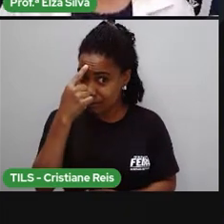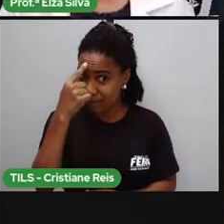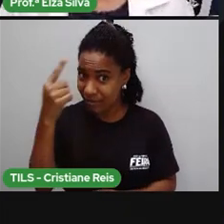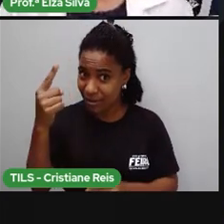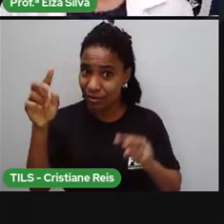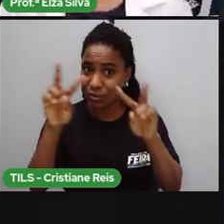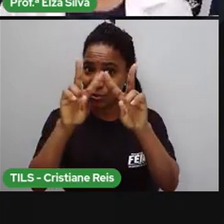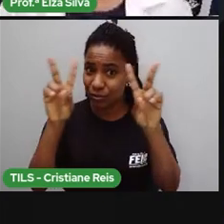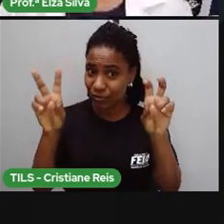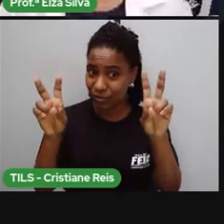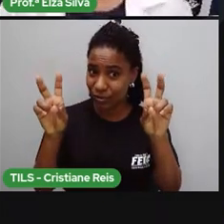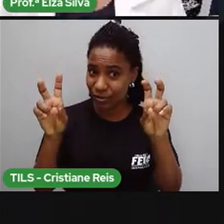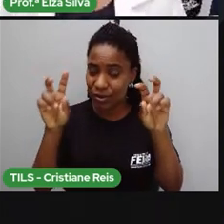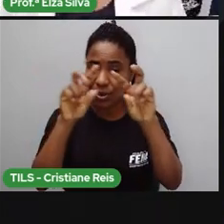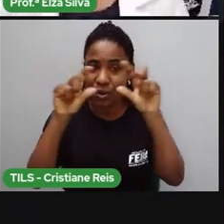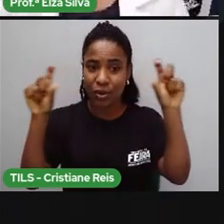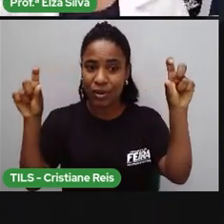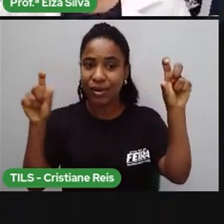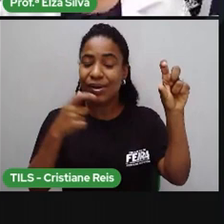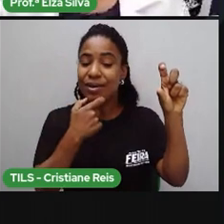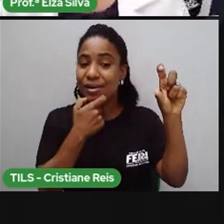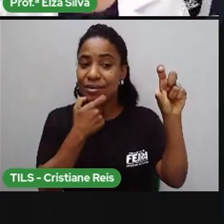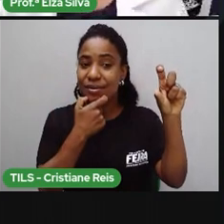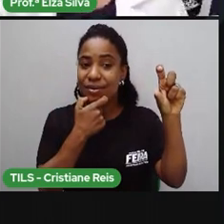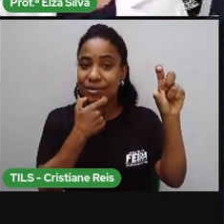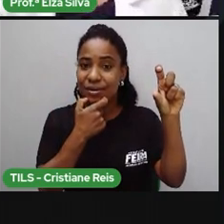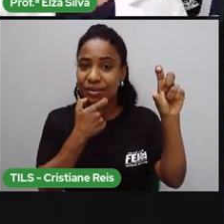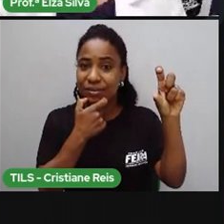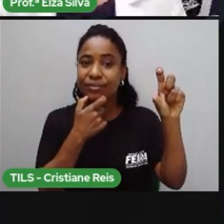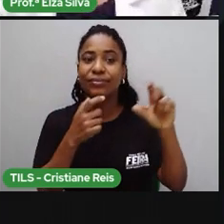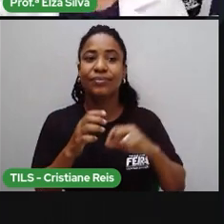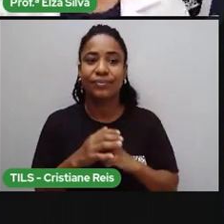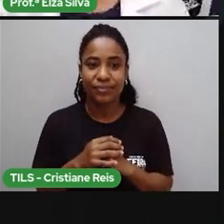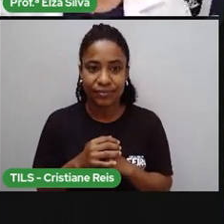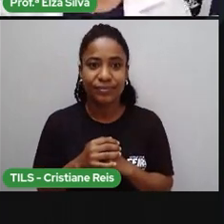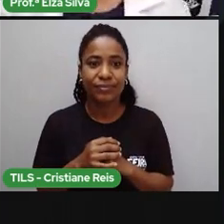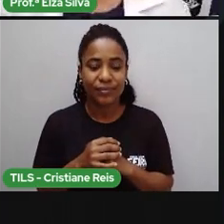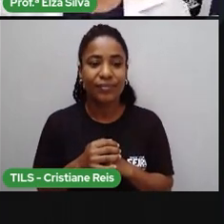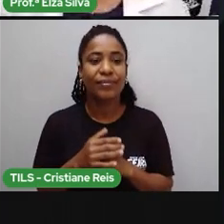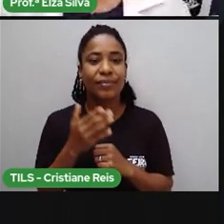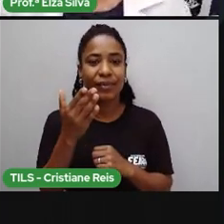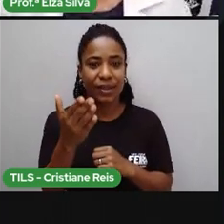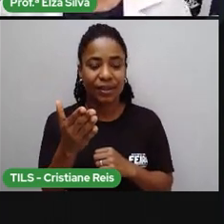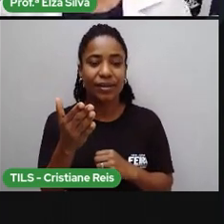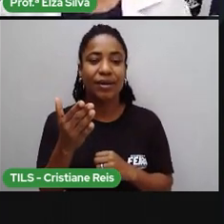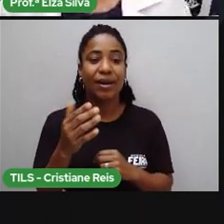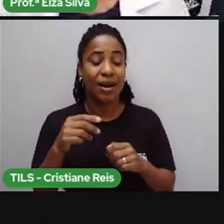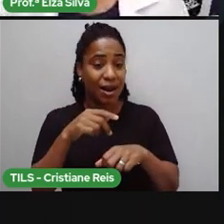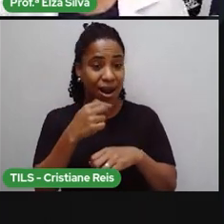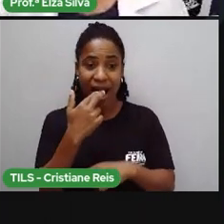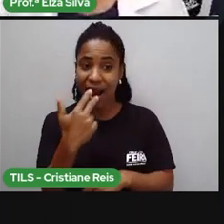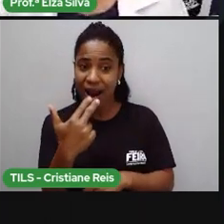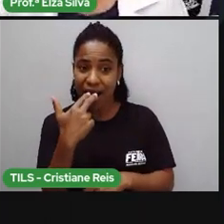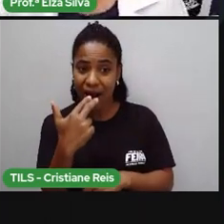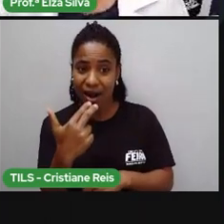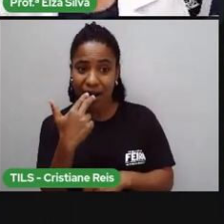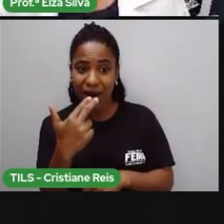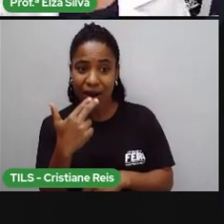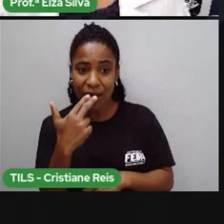título South African Language trata das línguas faladas na África do Sul.